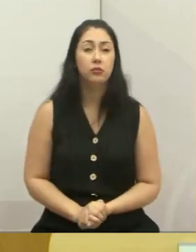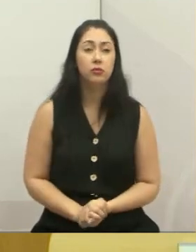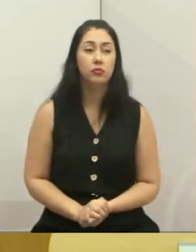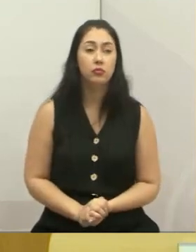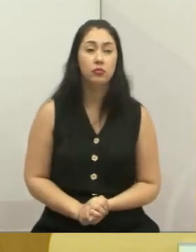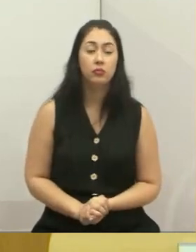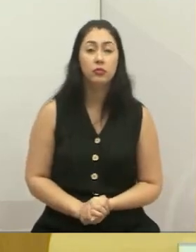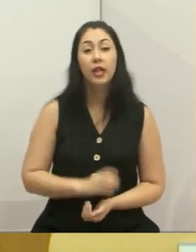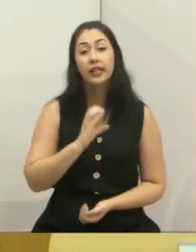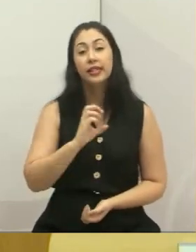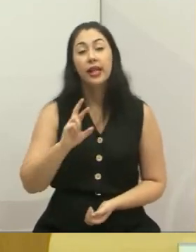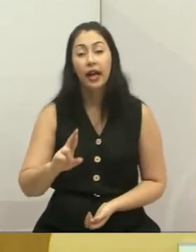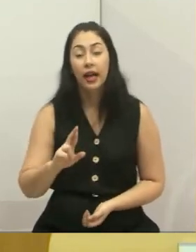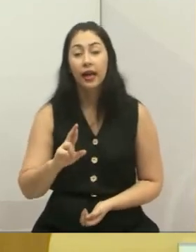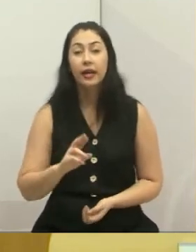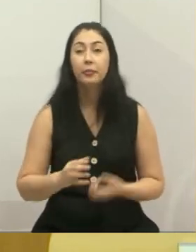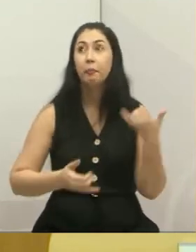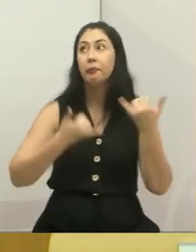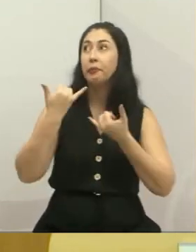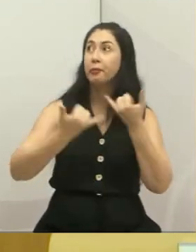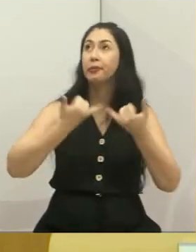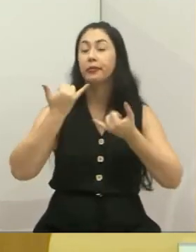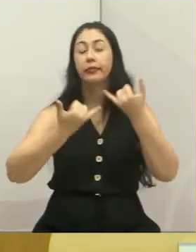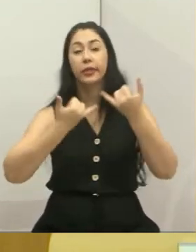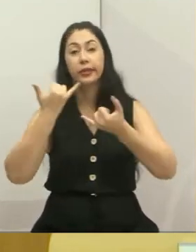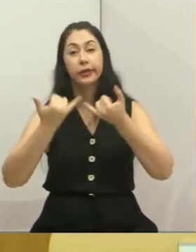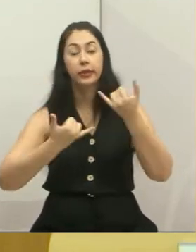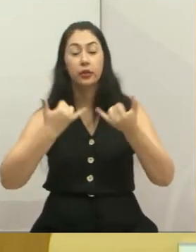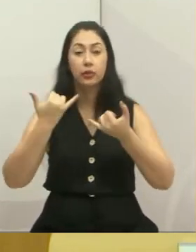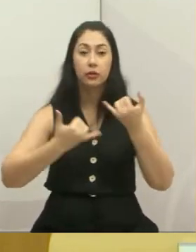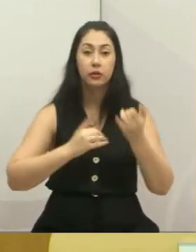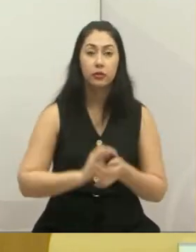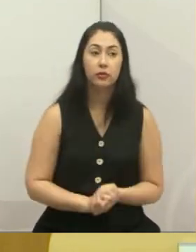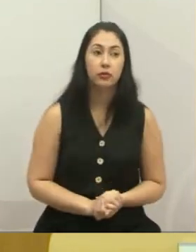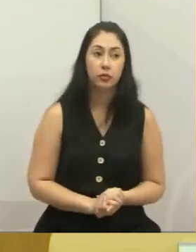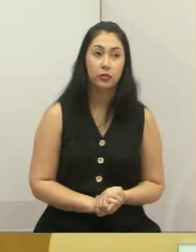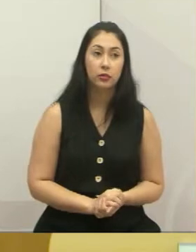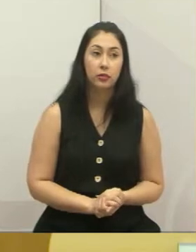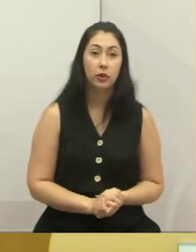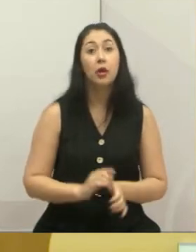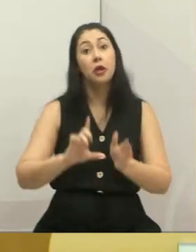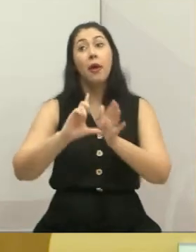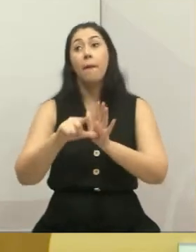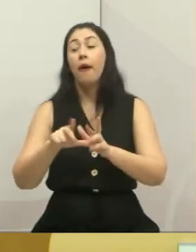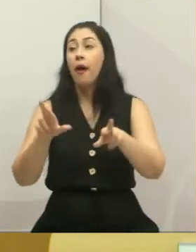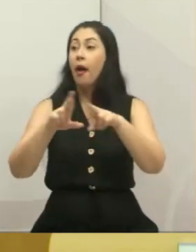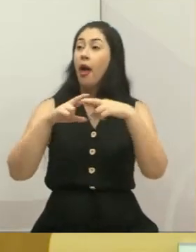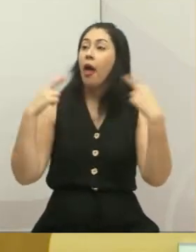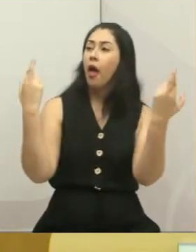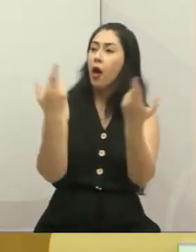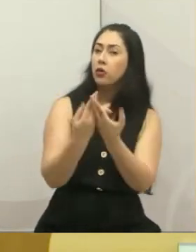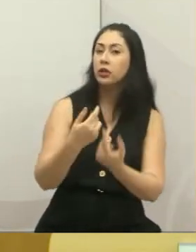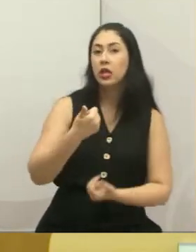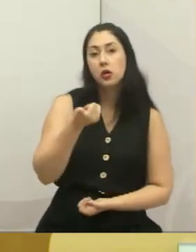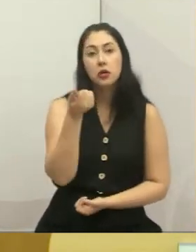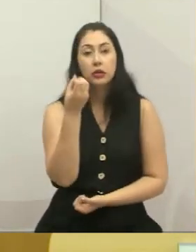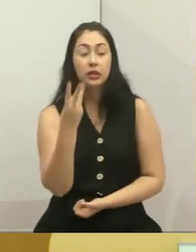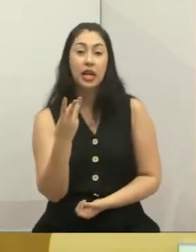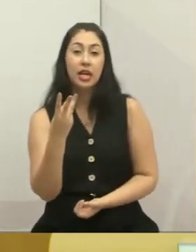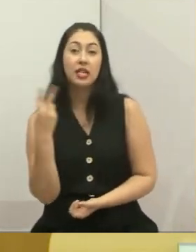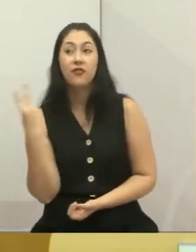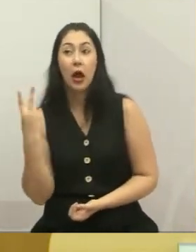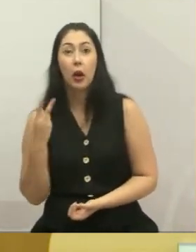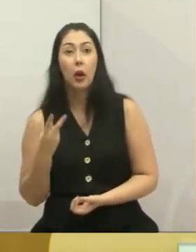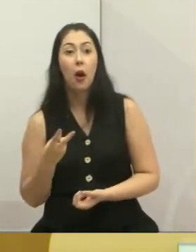E aí, a CCR Nova Dutra está brincando com as coisas. Daqui a pouco, vai ter que reunir todos os 13 vereadores e ir lá para